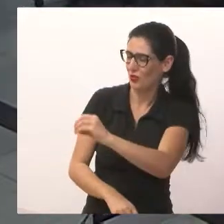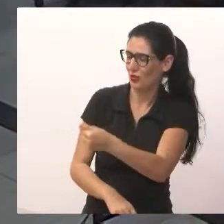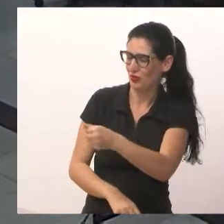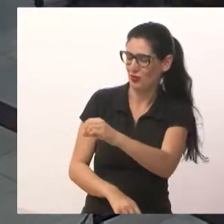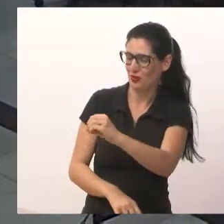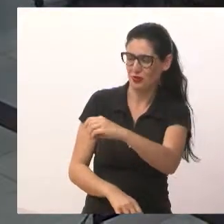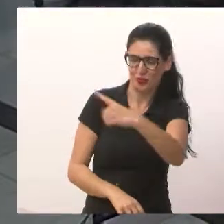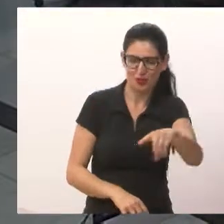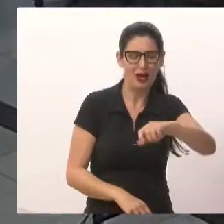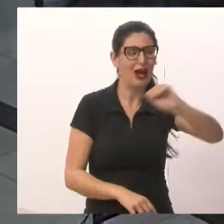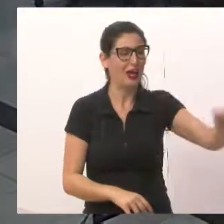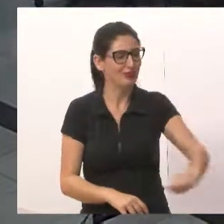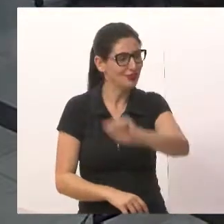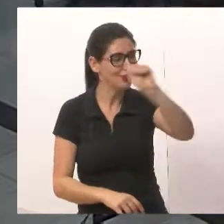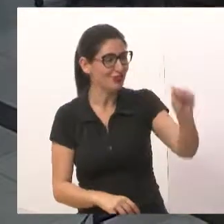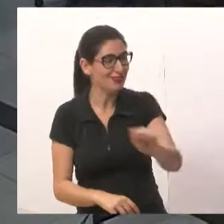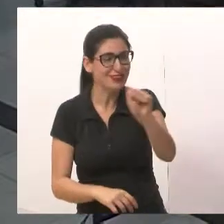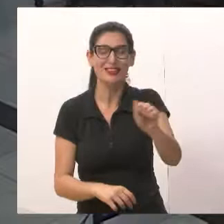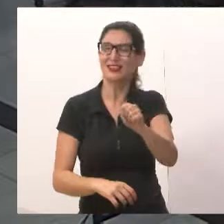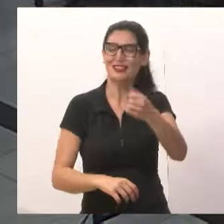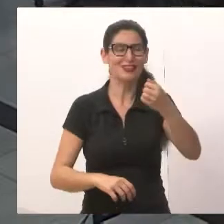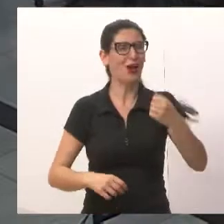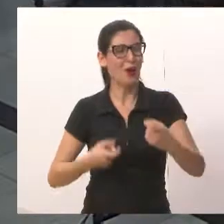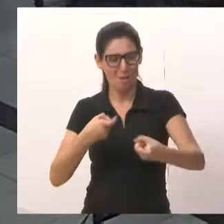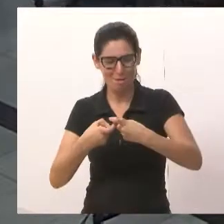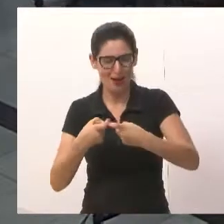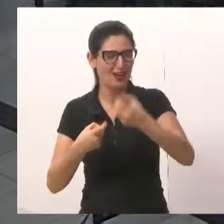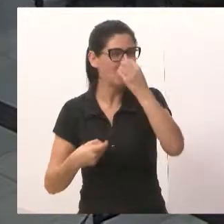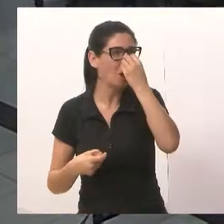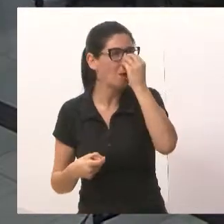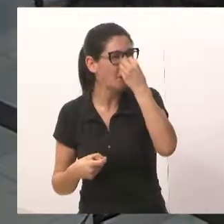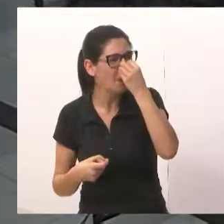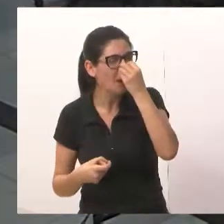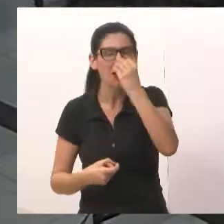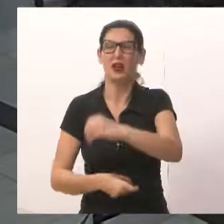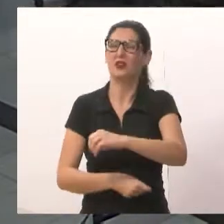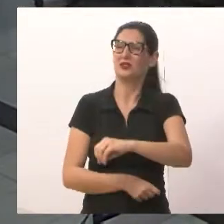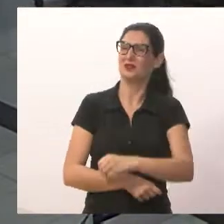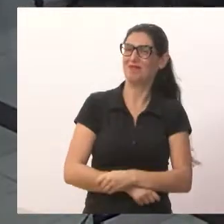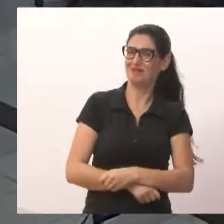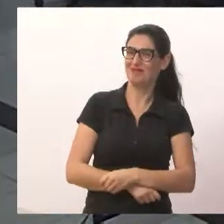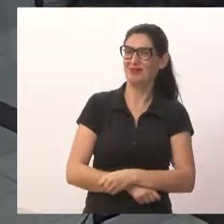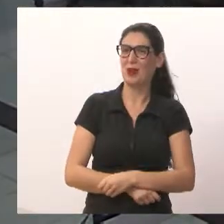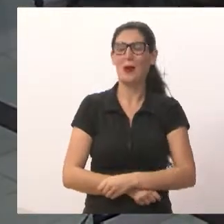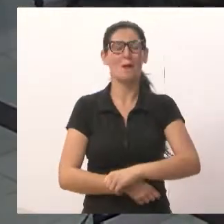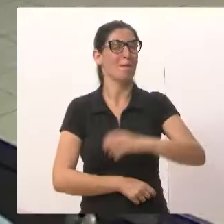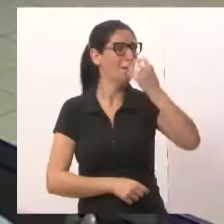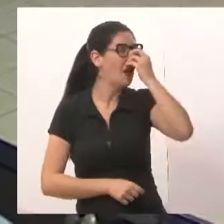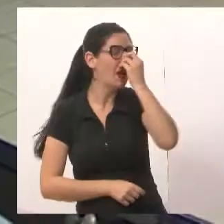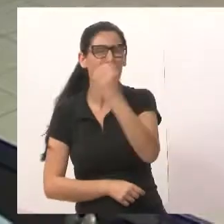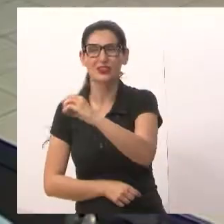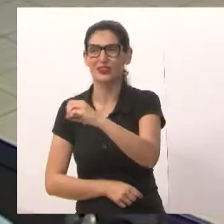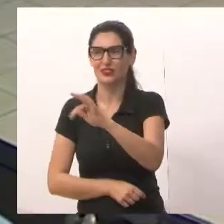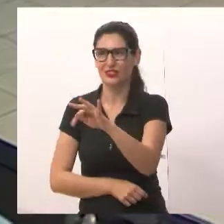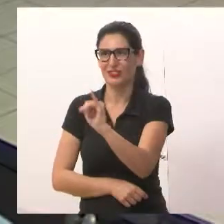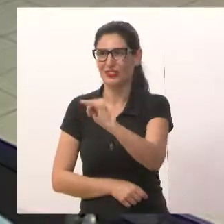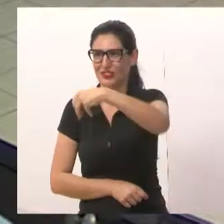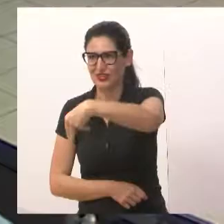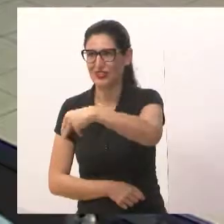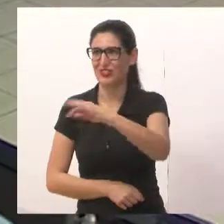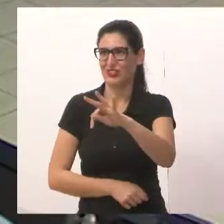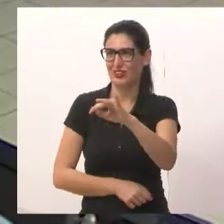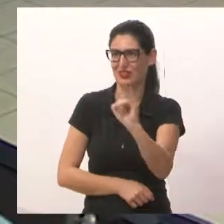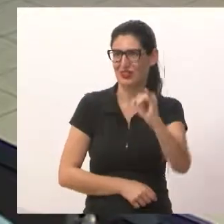Associação Doutores Coloridos, o palhaço Tintin, saudar também ex-vereador burro.